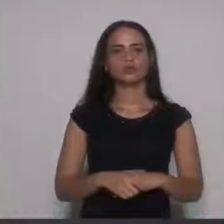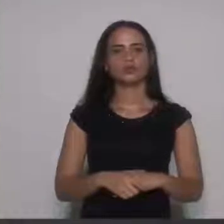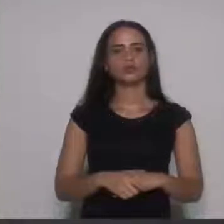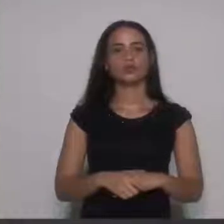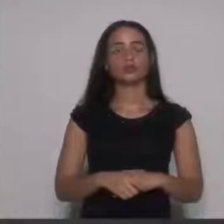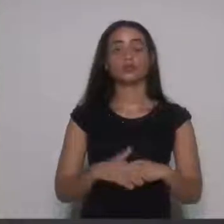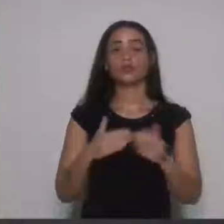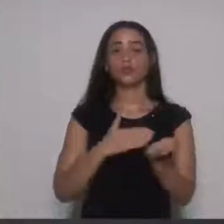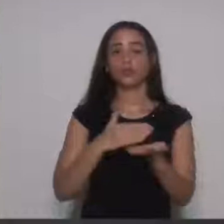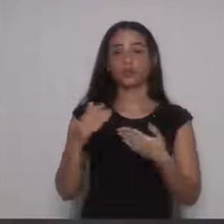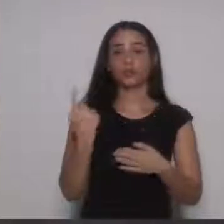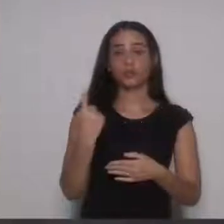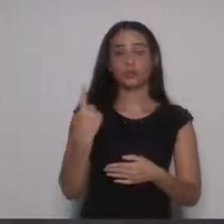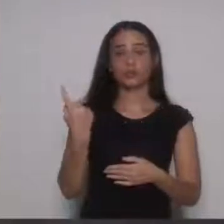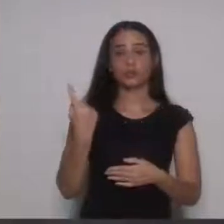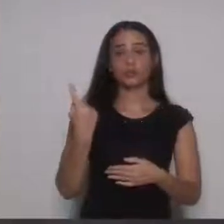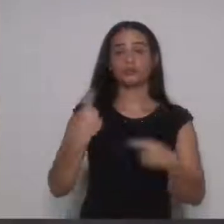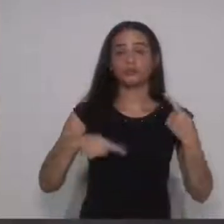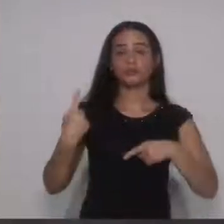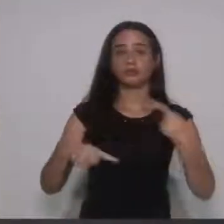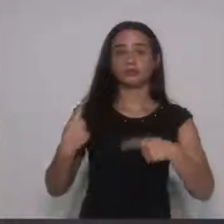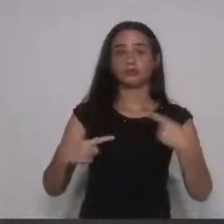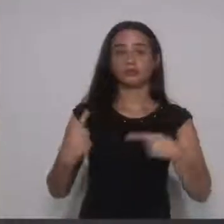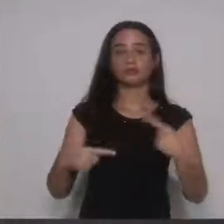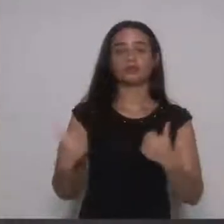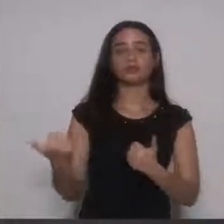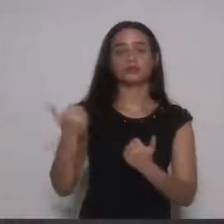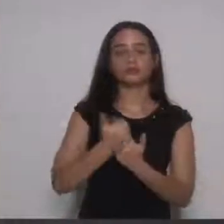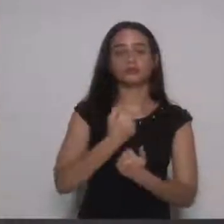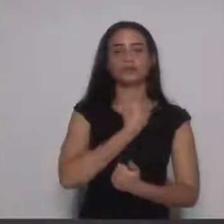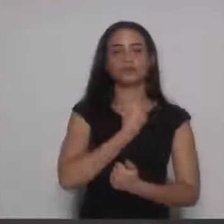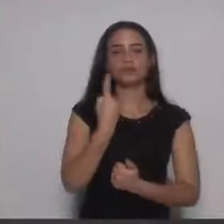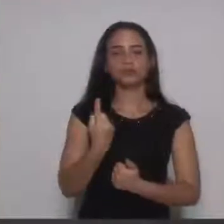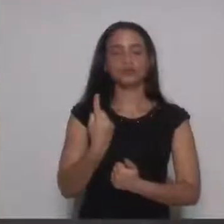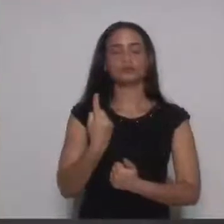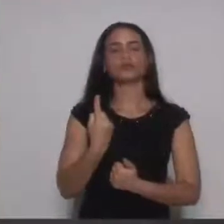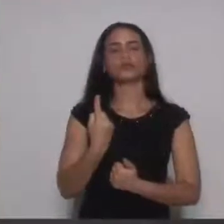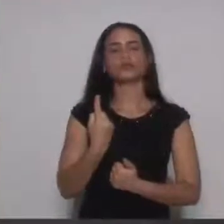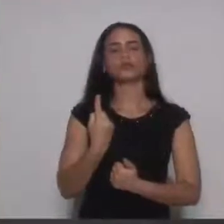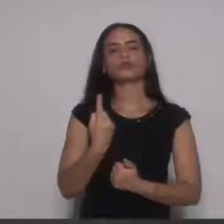Está em primeira discussão o substitutivo número 1 ao projeto de lei, número 23, 2018.